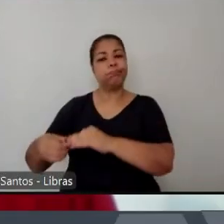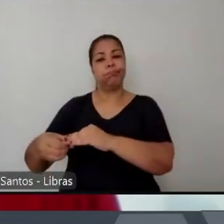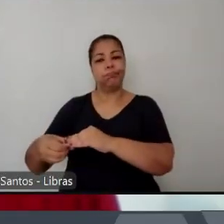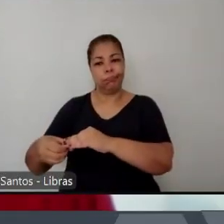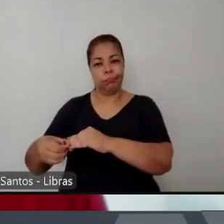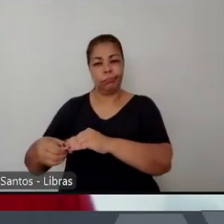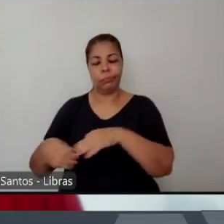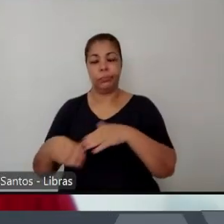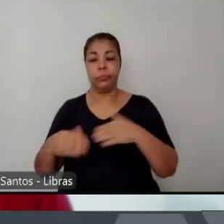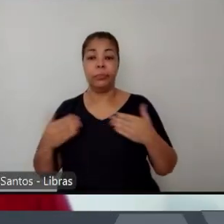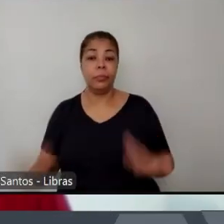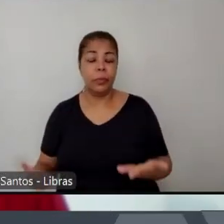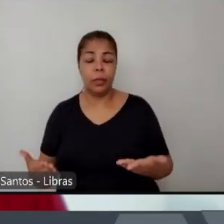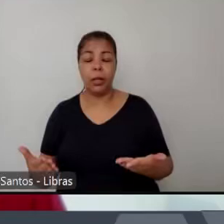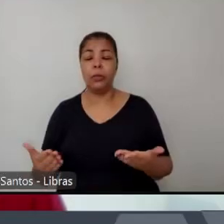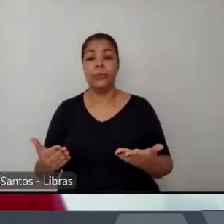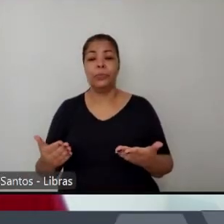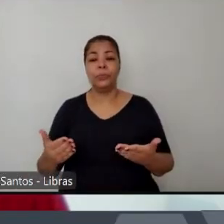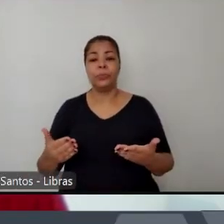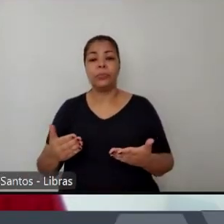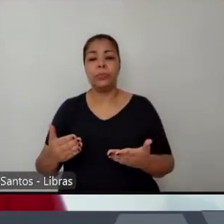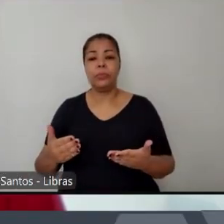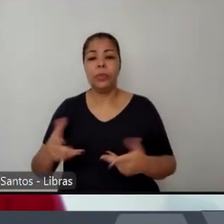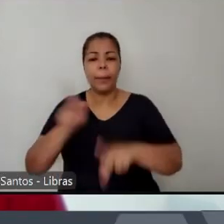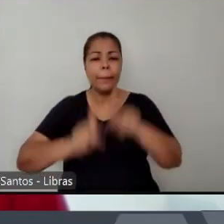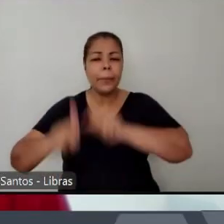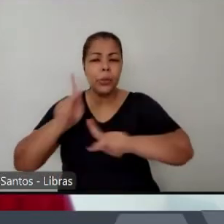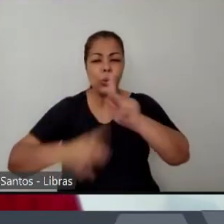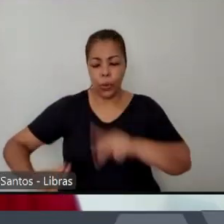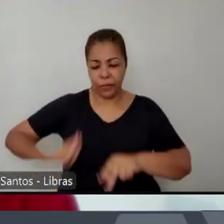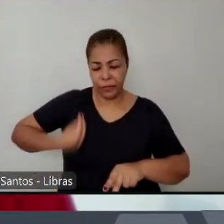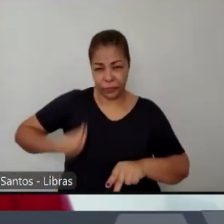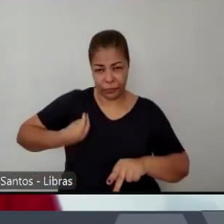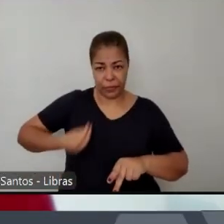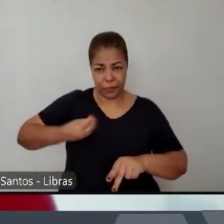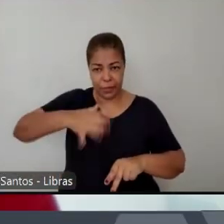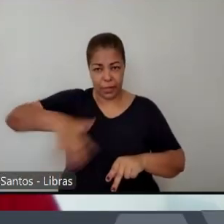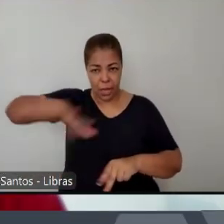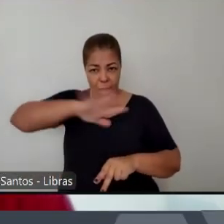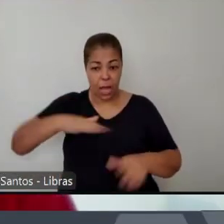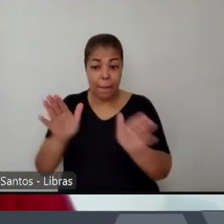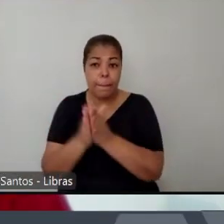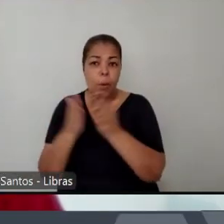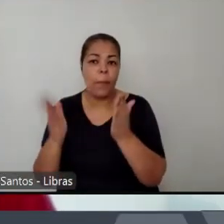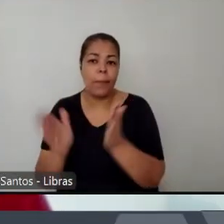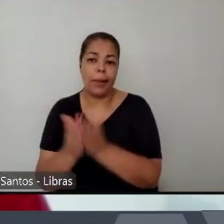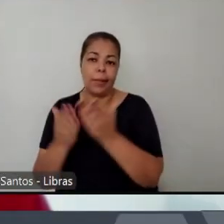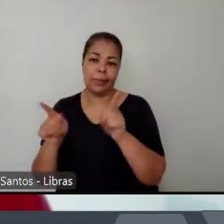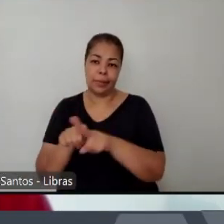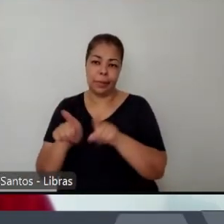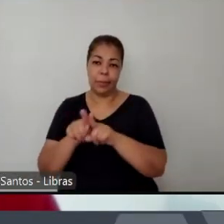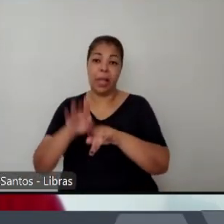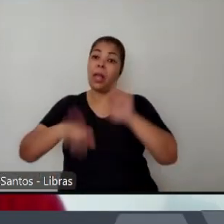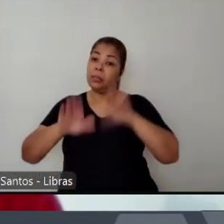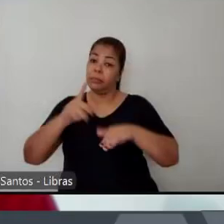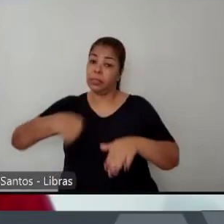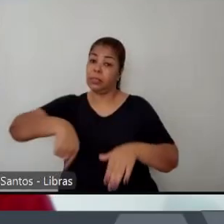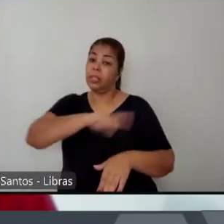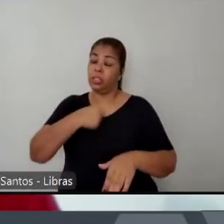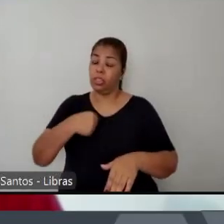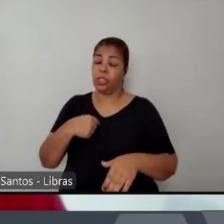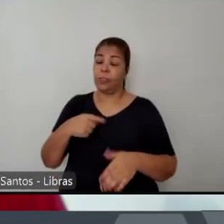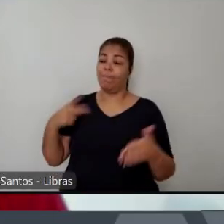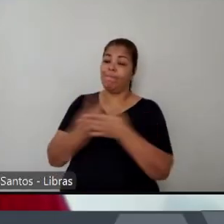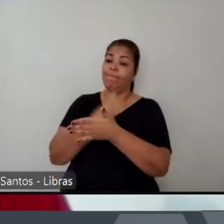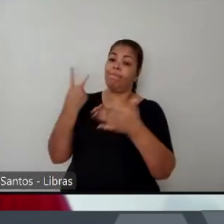é você viver na pobreza e isso acaba sendo sempre um equívoco a gente associar a pobreza com